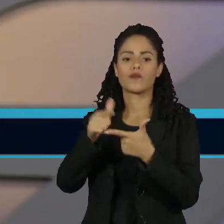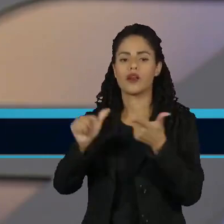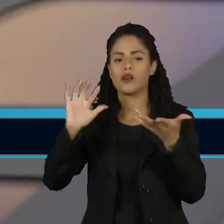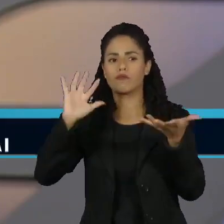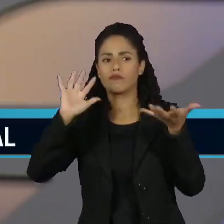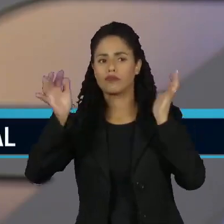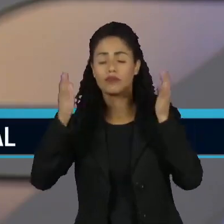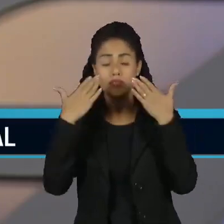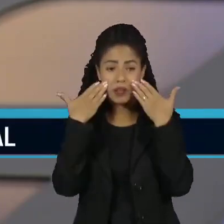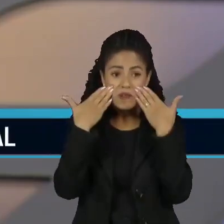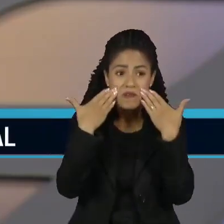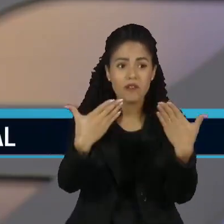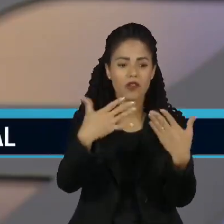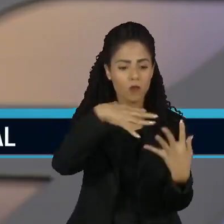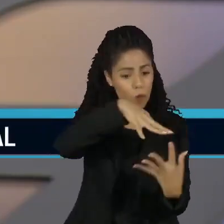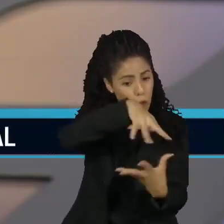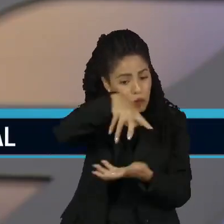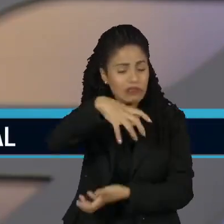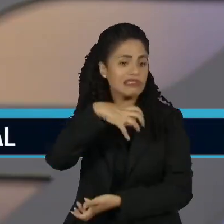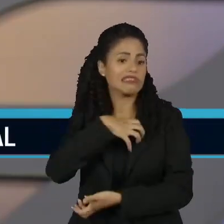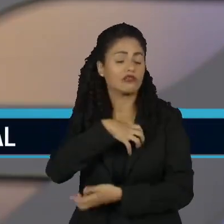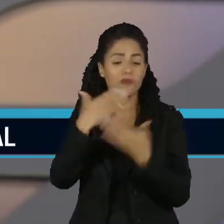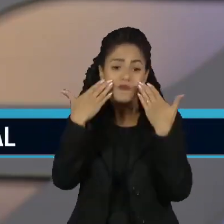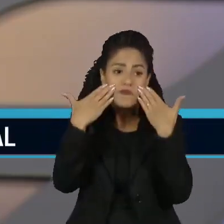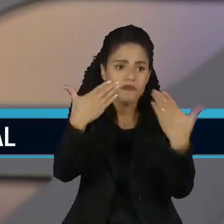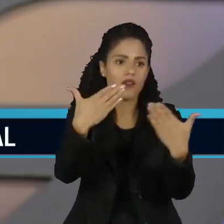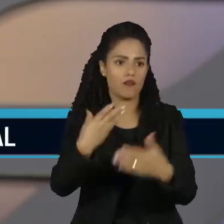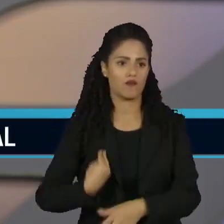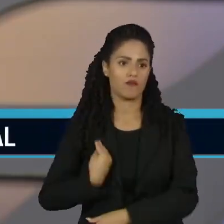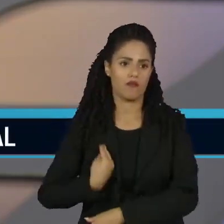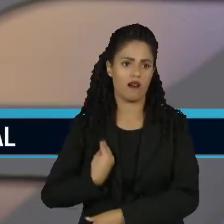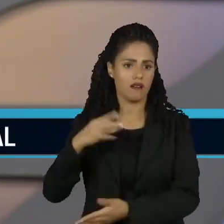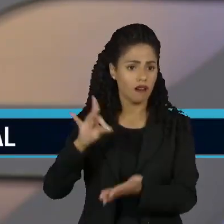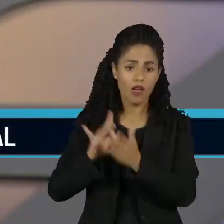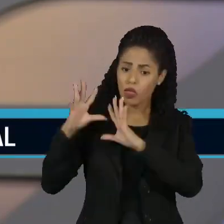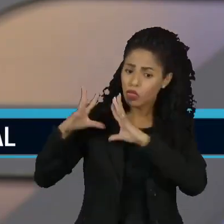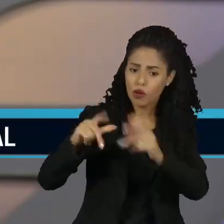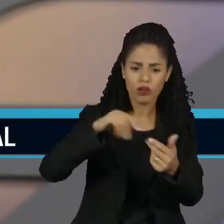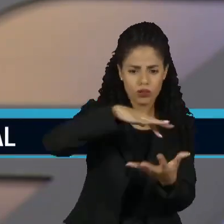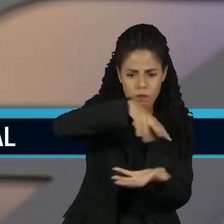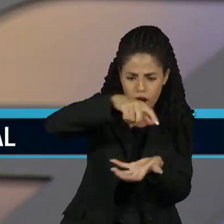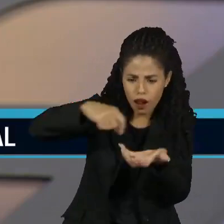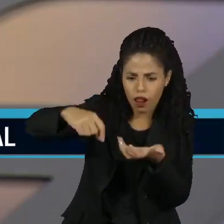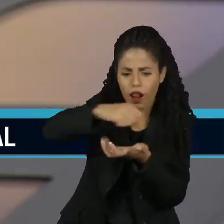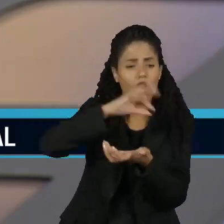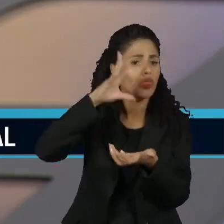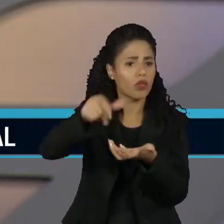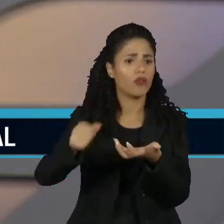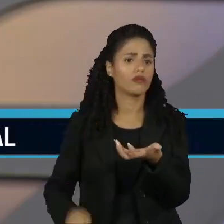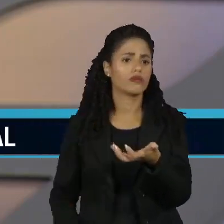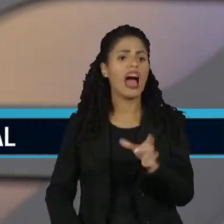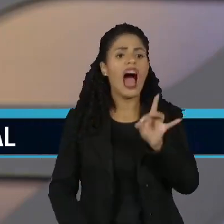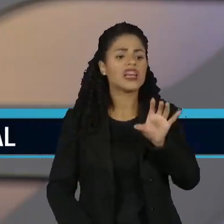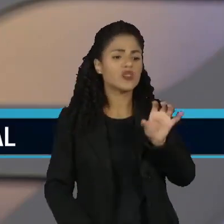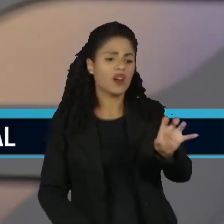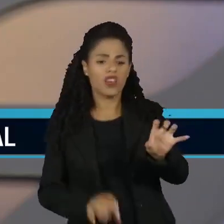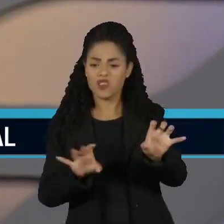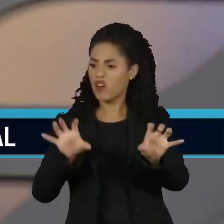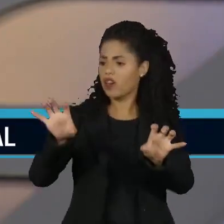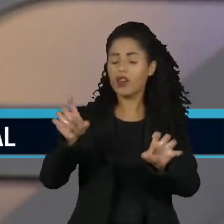evidente, ela está visível e ela está sendo vivenciada por todo mundo em todas as partes. Então, as pessoas, elas estão